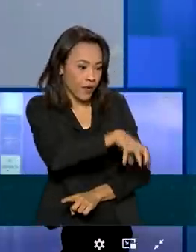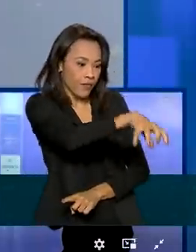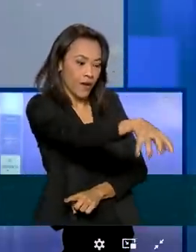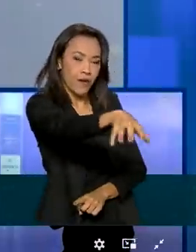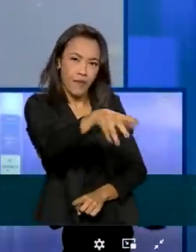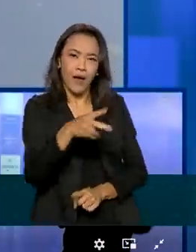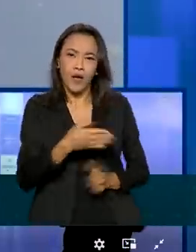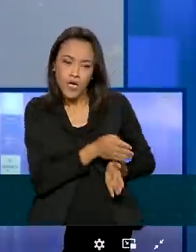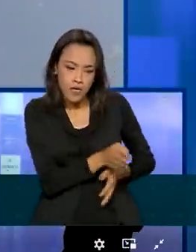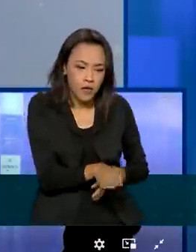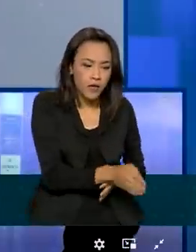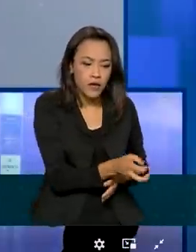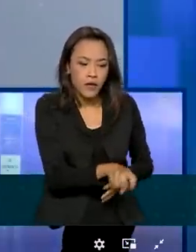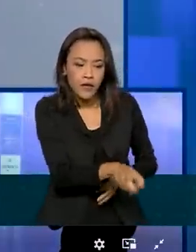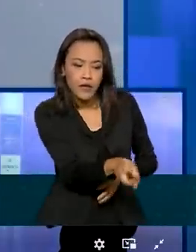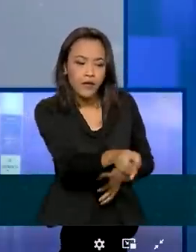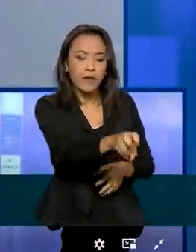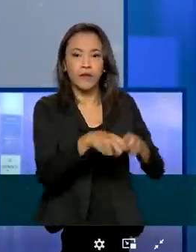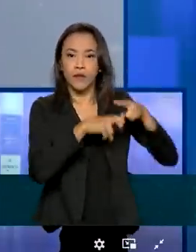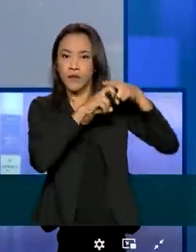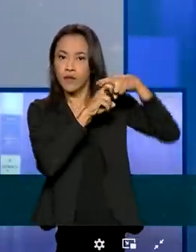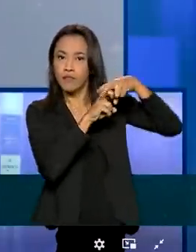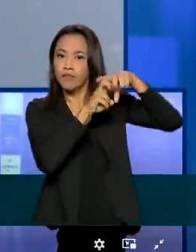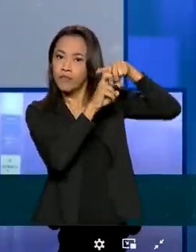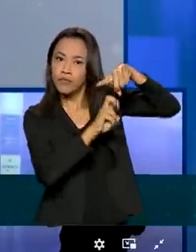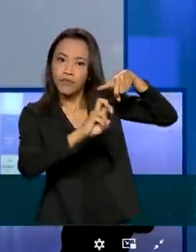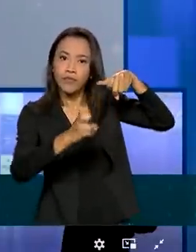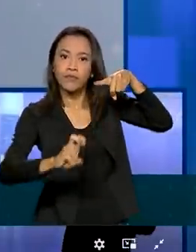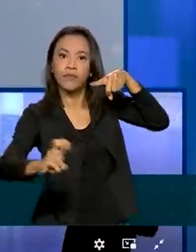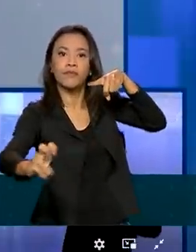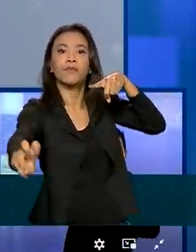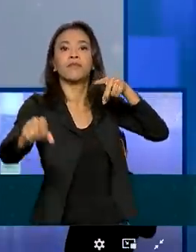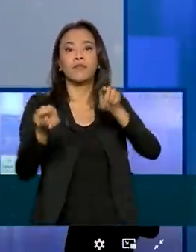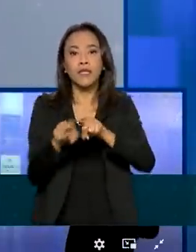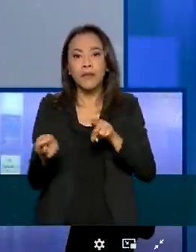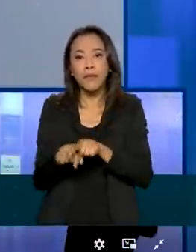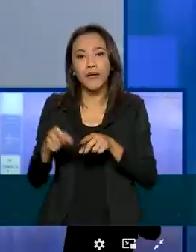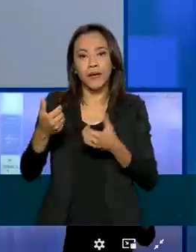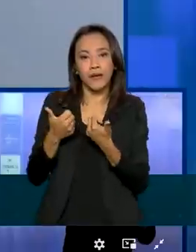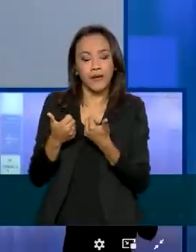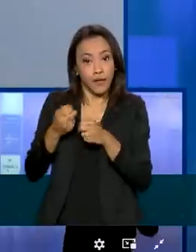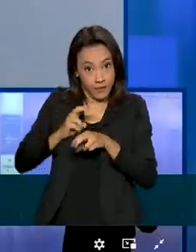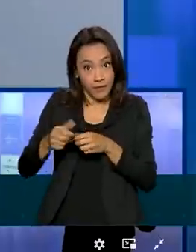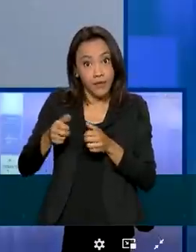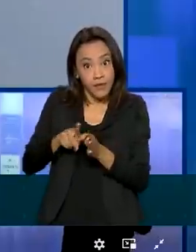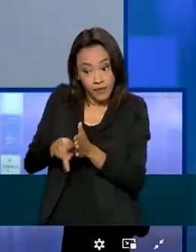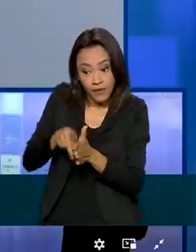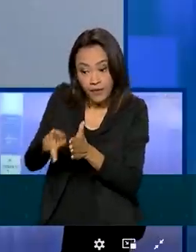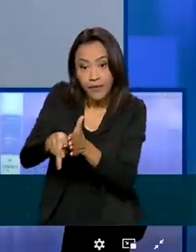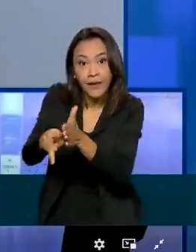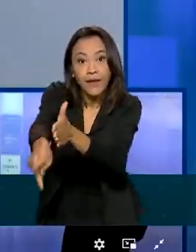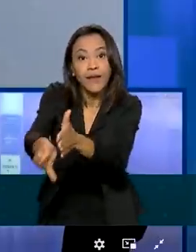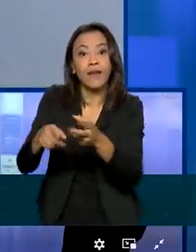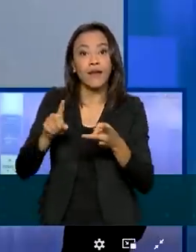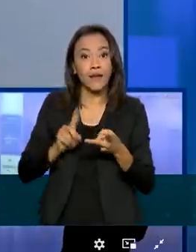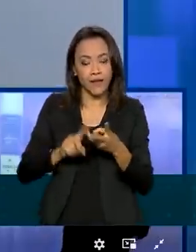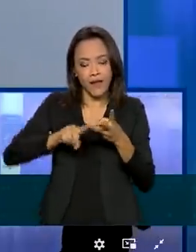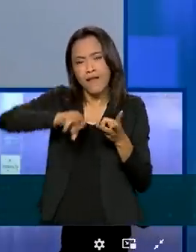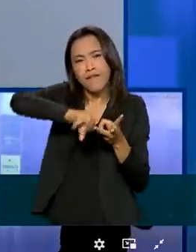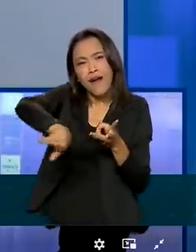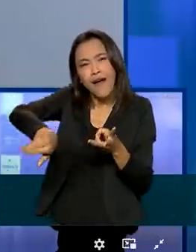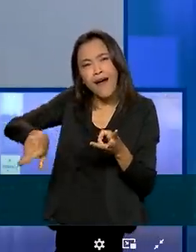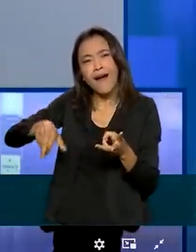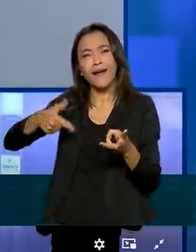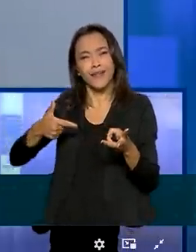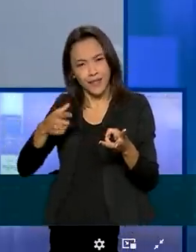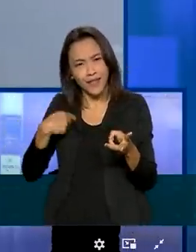novas trilhas, teleférico, o trem que vai conectar os passageiros de forma mais sustentável, diversas atividades que